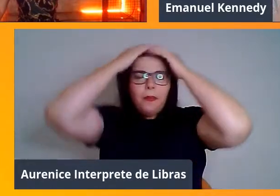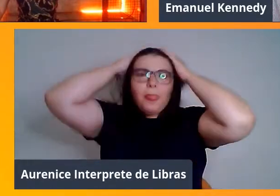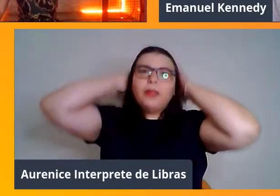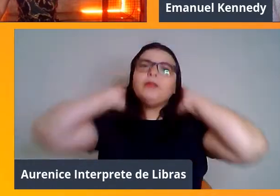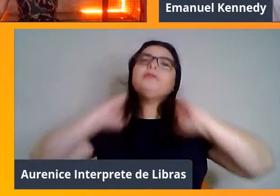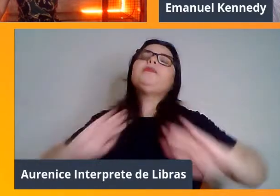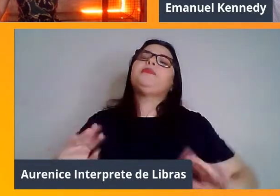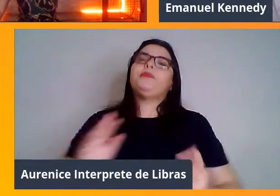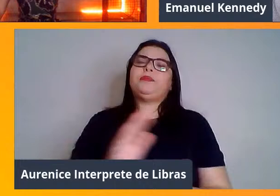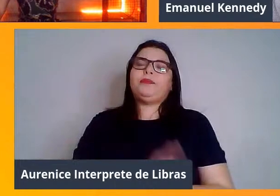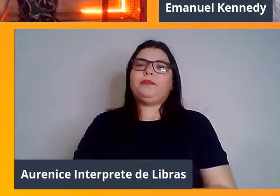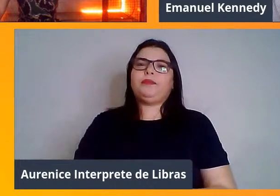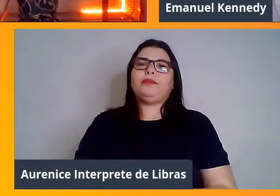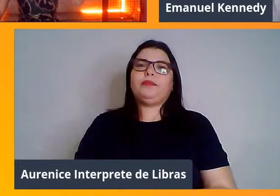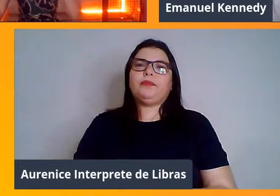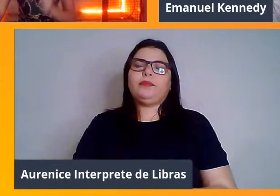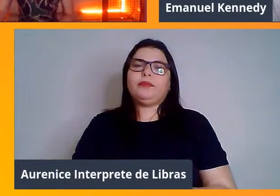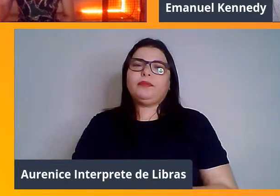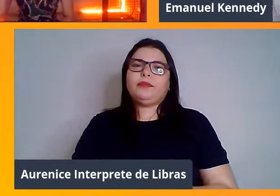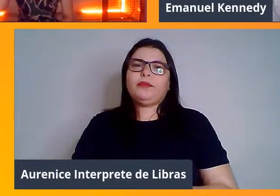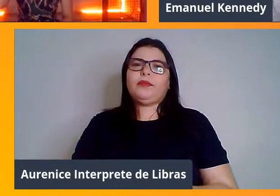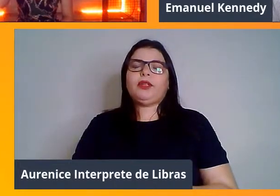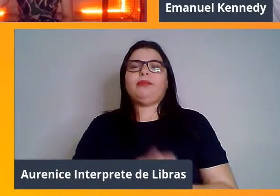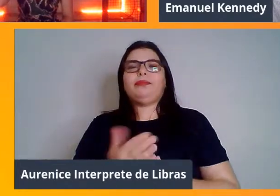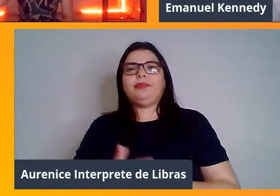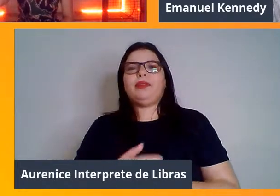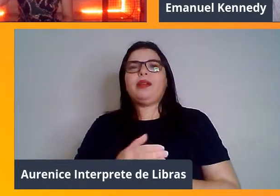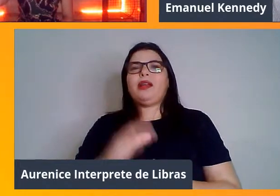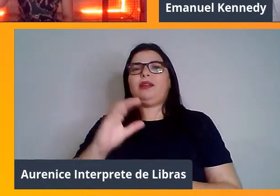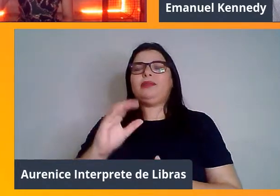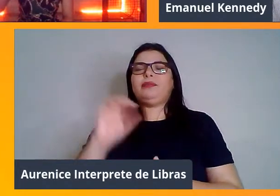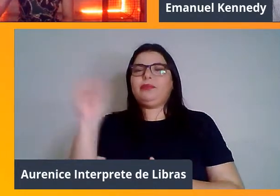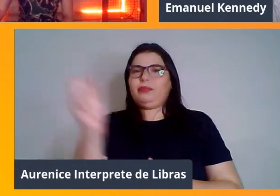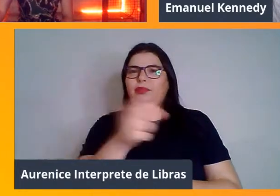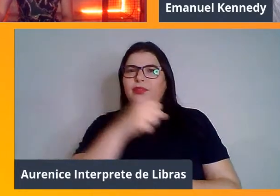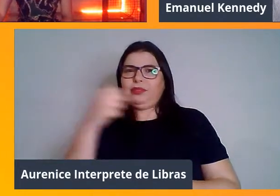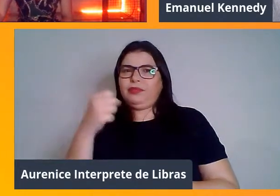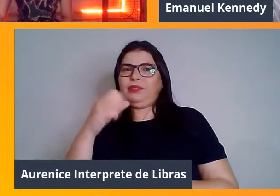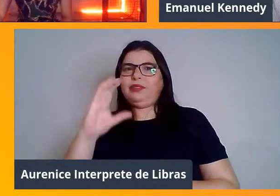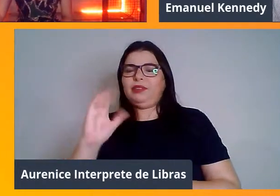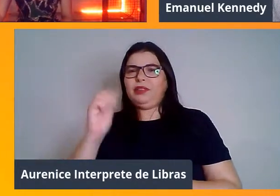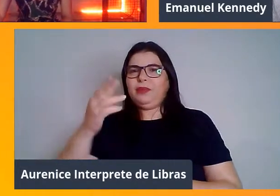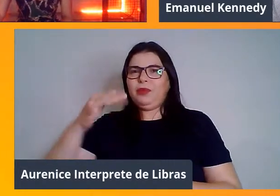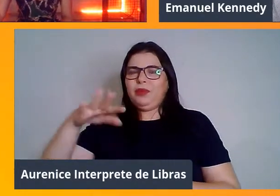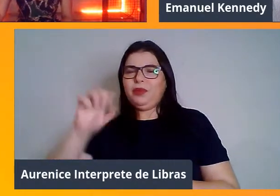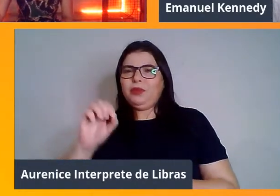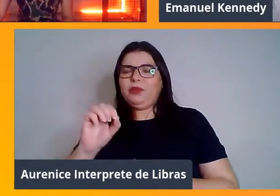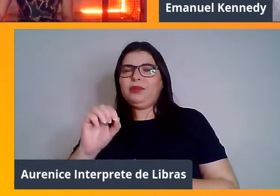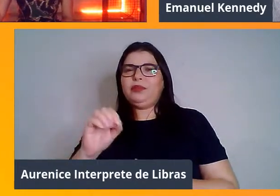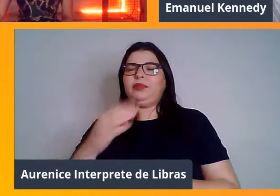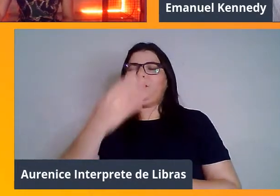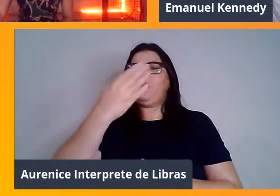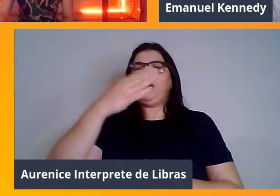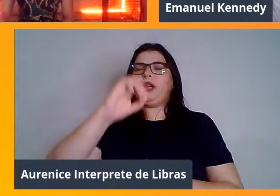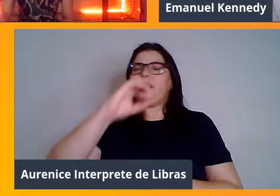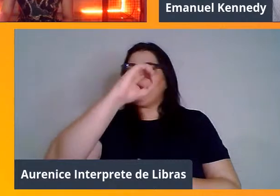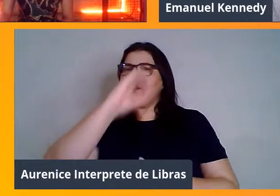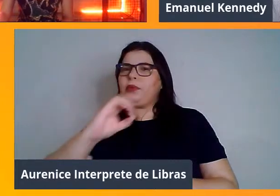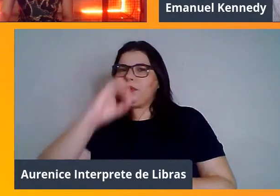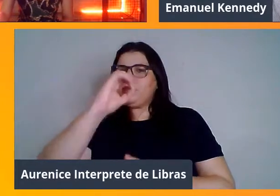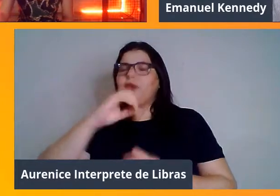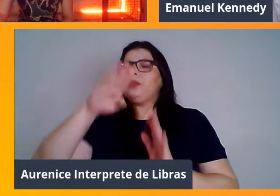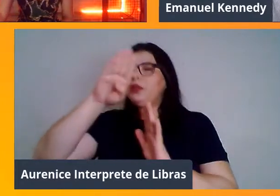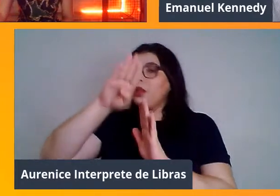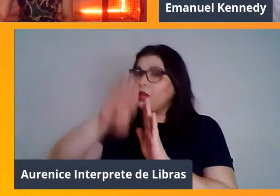Que, por sinal, né, a Caboclo tá oferecendo até 44% de desconto em todas as suas